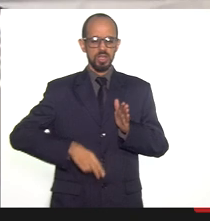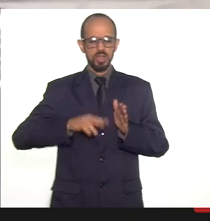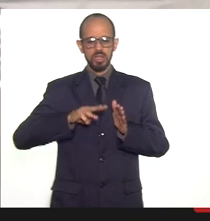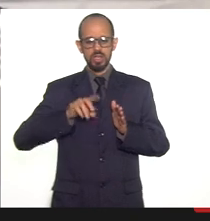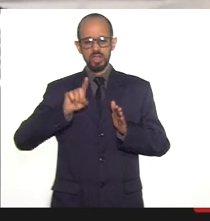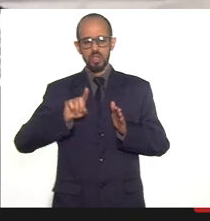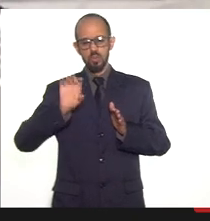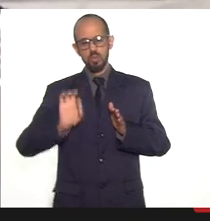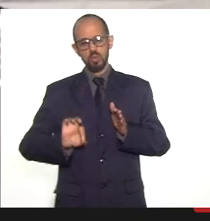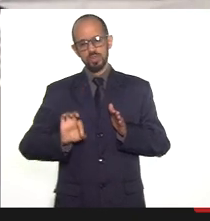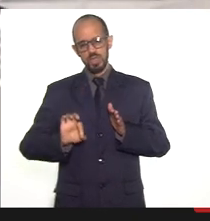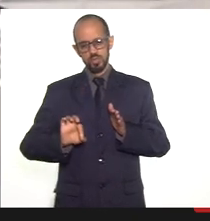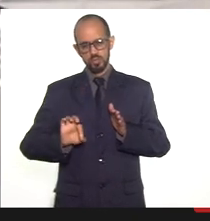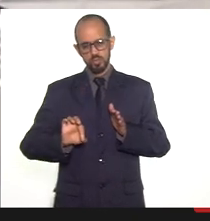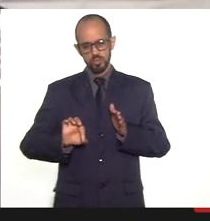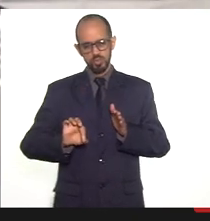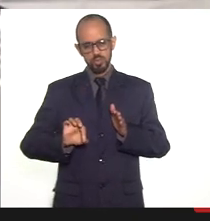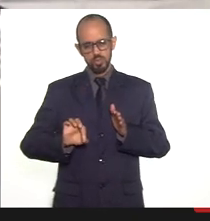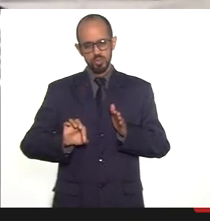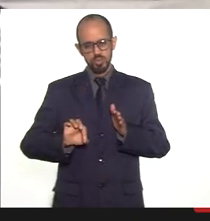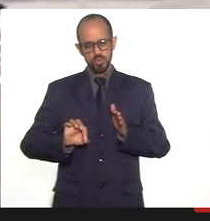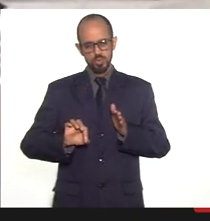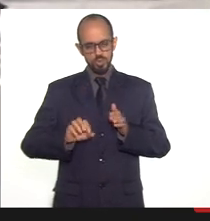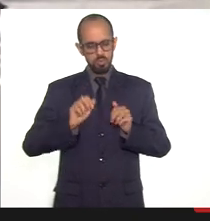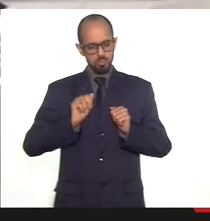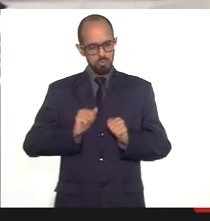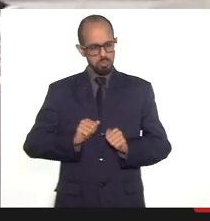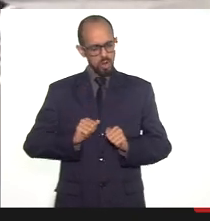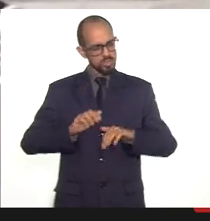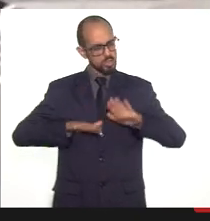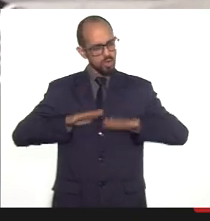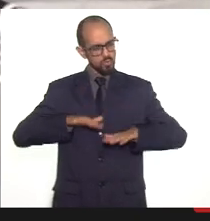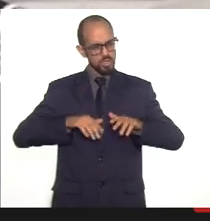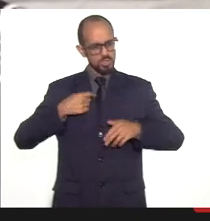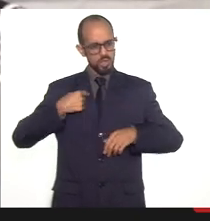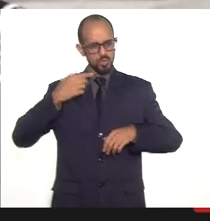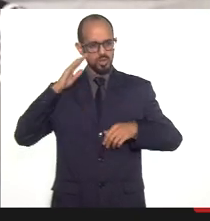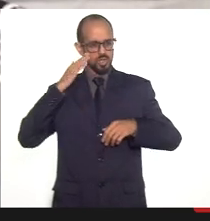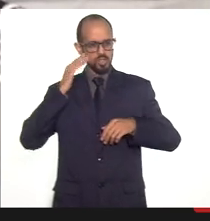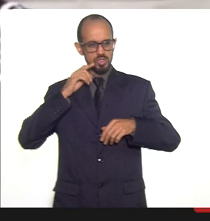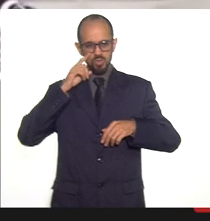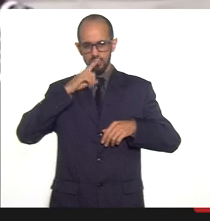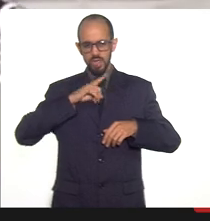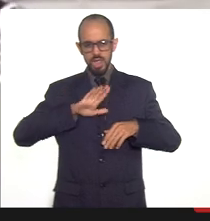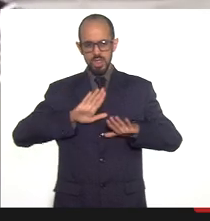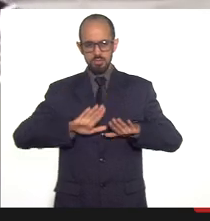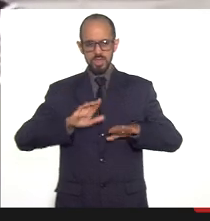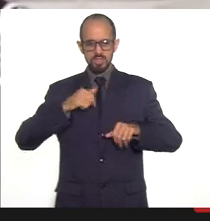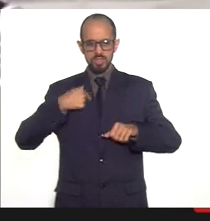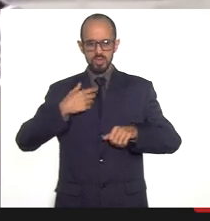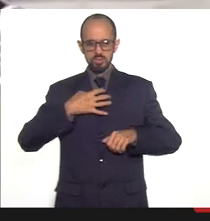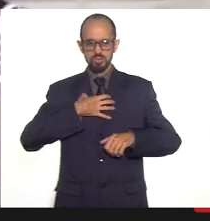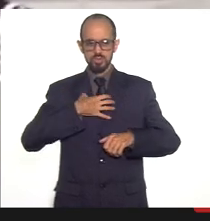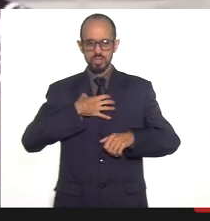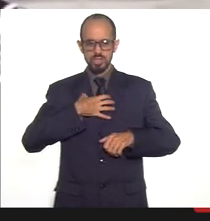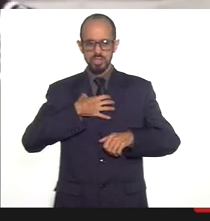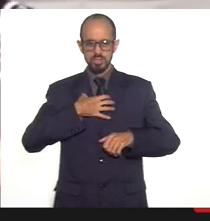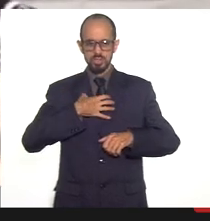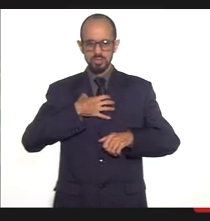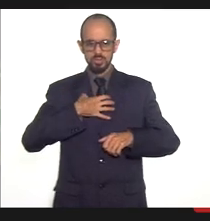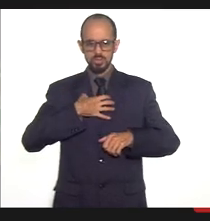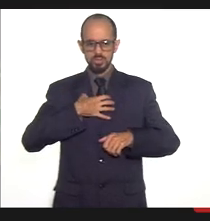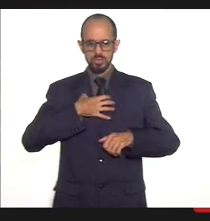slide naquele momento. Pode ser que eu tenha entendido errado, mas eu fiquei com uma sensação até...